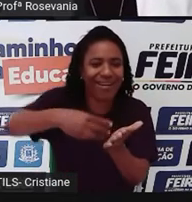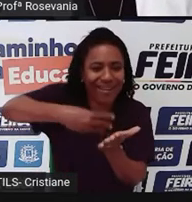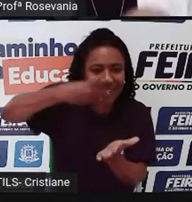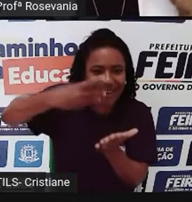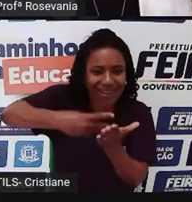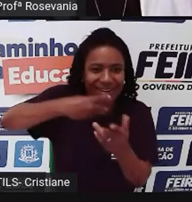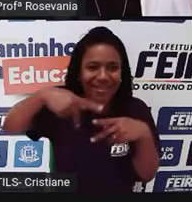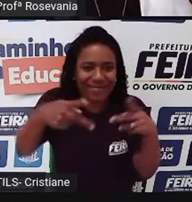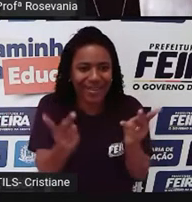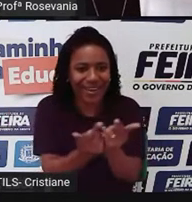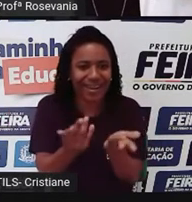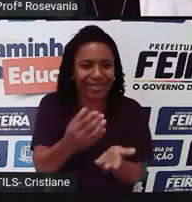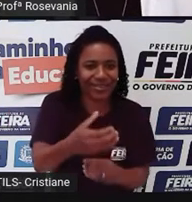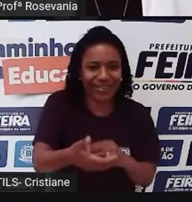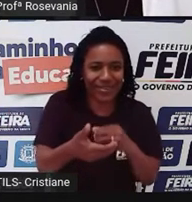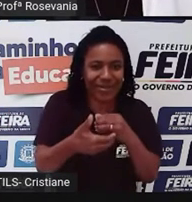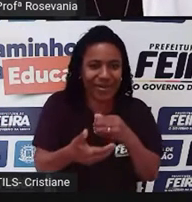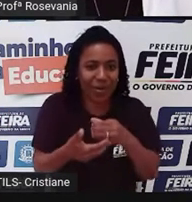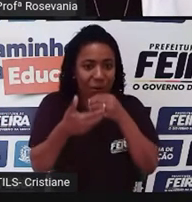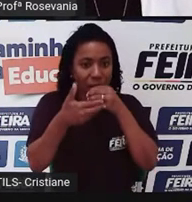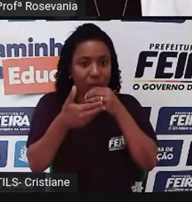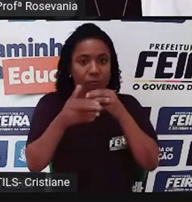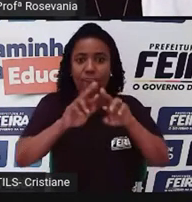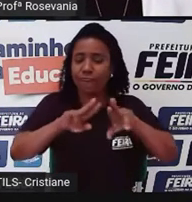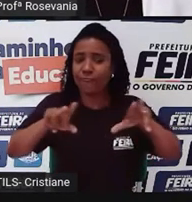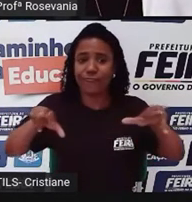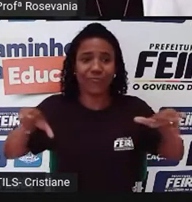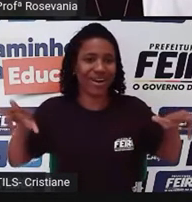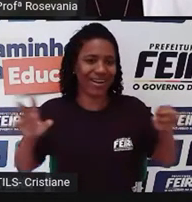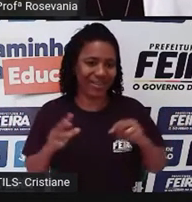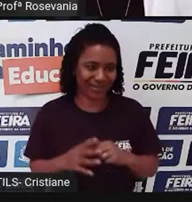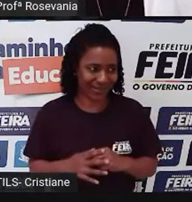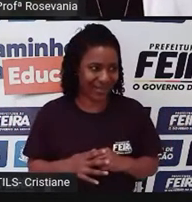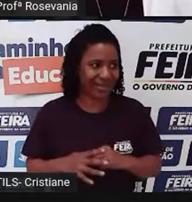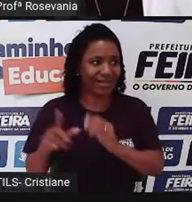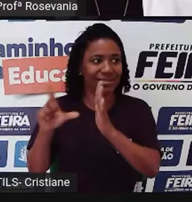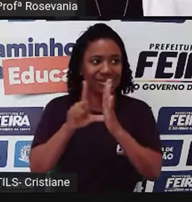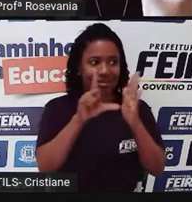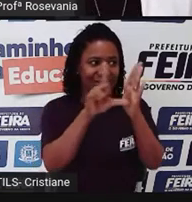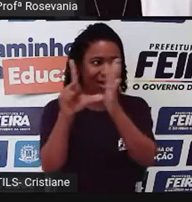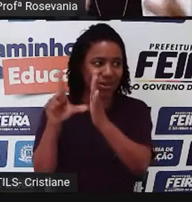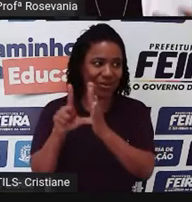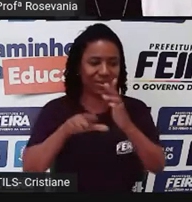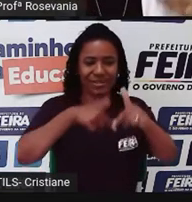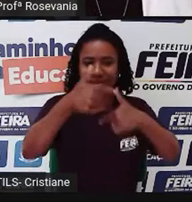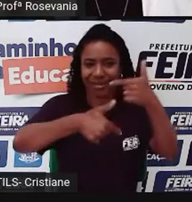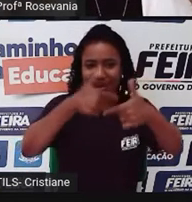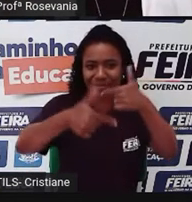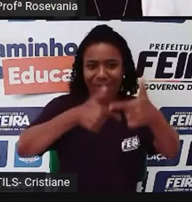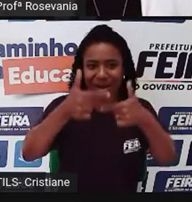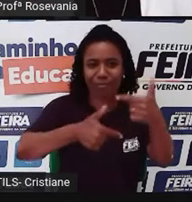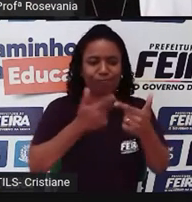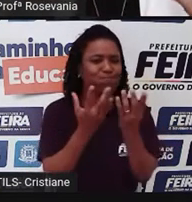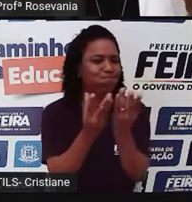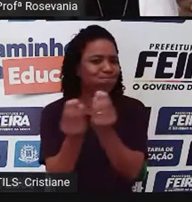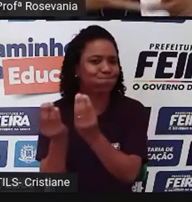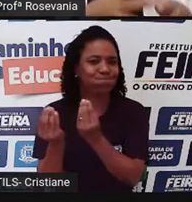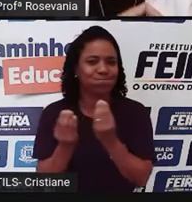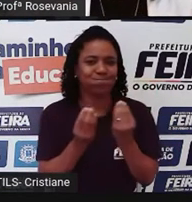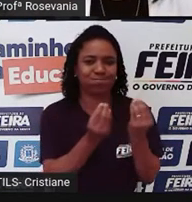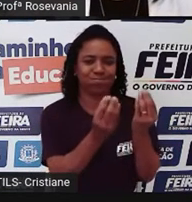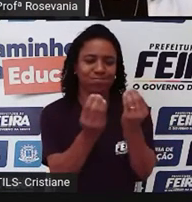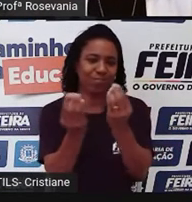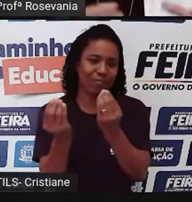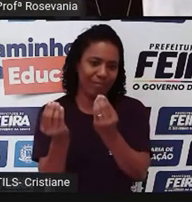de prato, de copo. Então, é uma loja que agrega uma grande quantidade de serviços. Por isso que chama de comércio integrado. Eu não